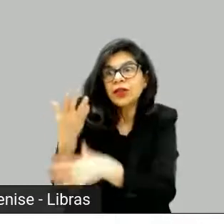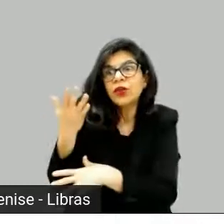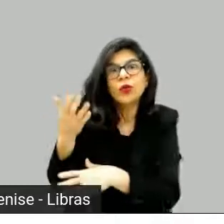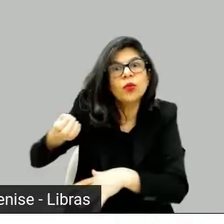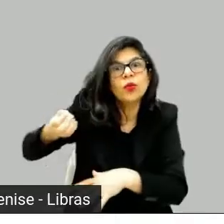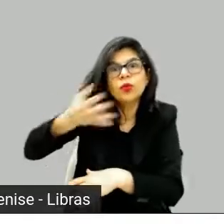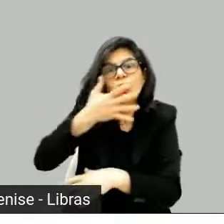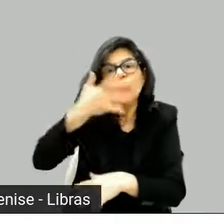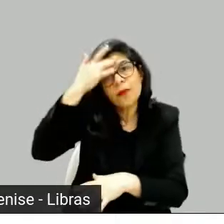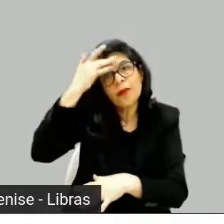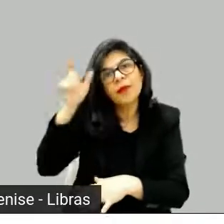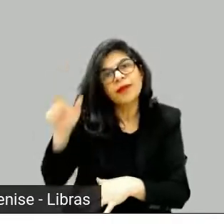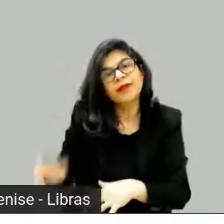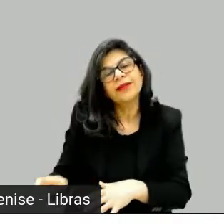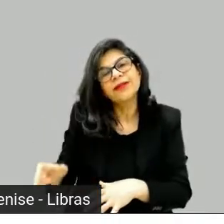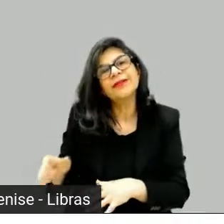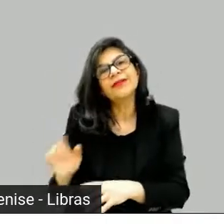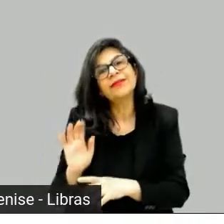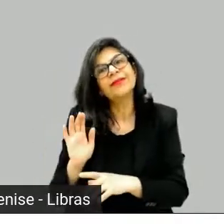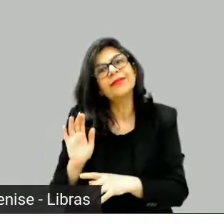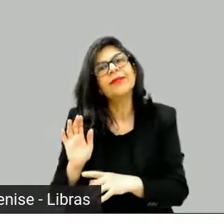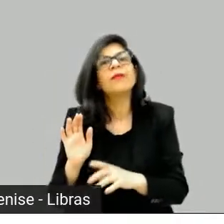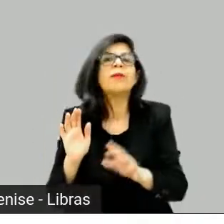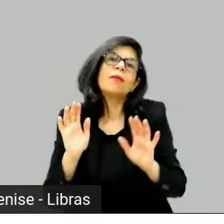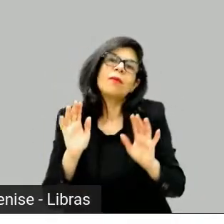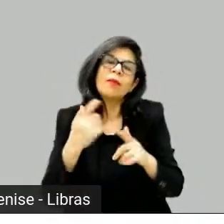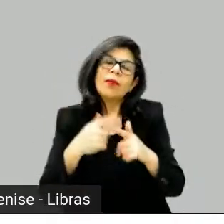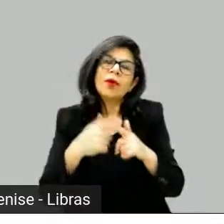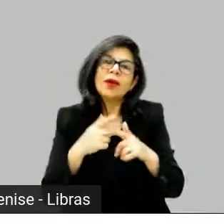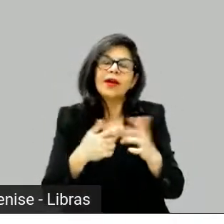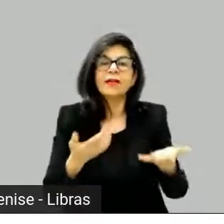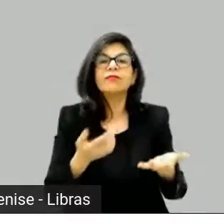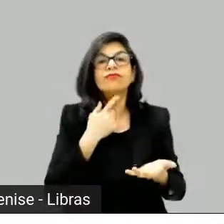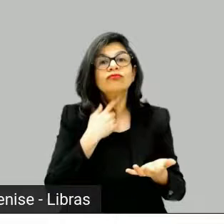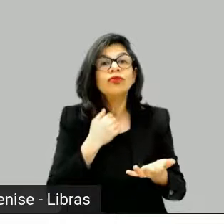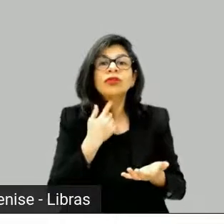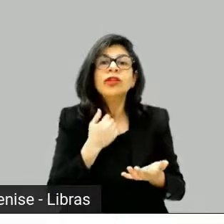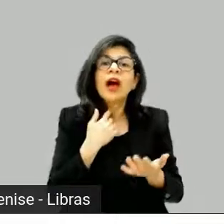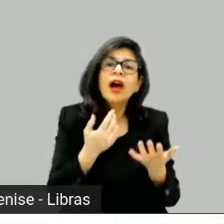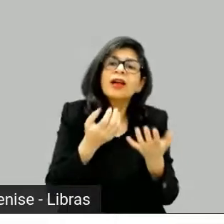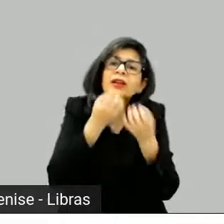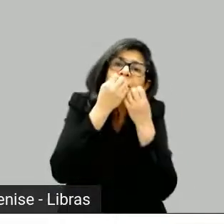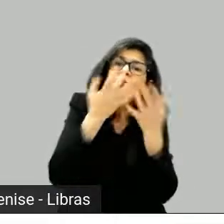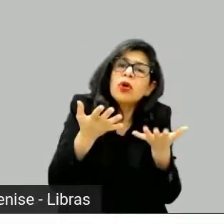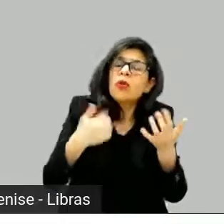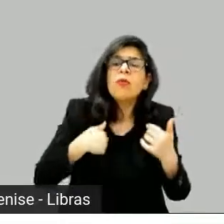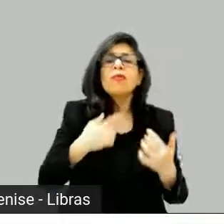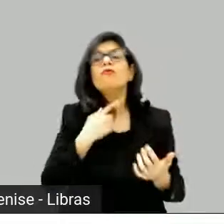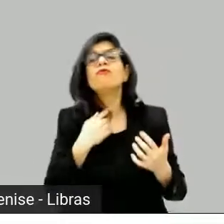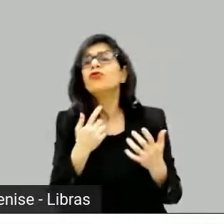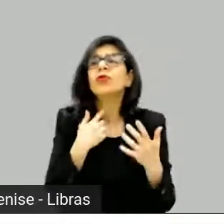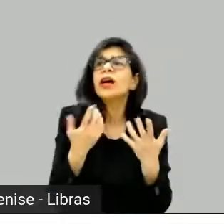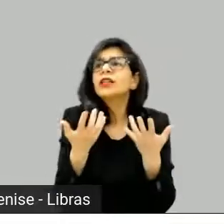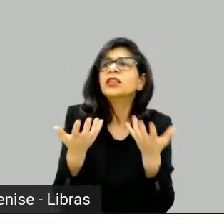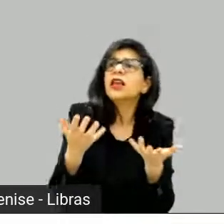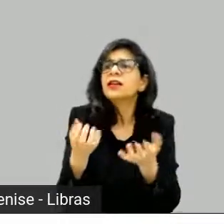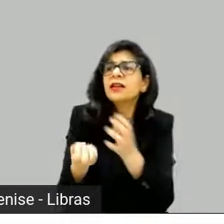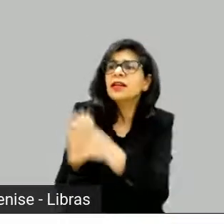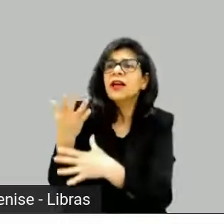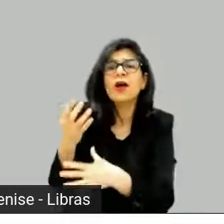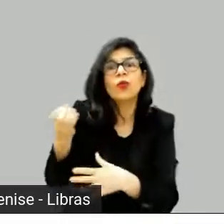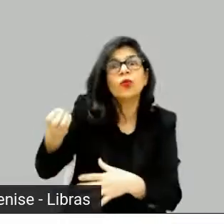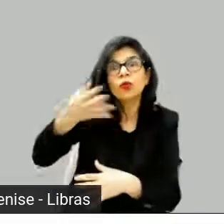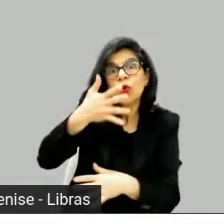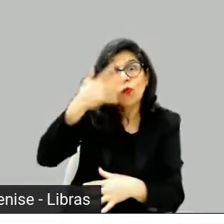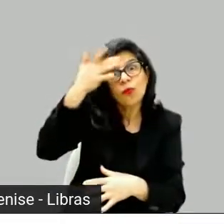muito mais legal. O personagem novo era mais legal do que o outro. Então, assim, é como se fosse o seguinte, você tem uma